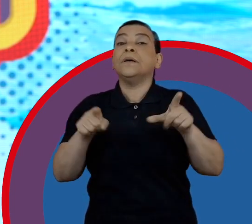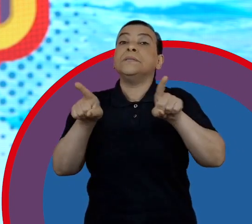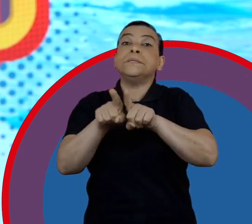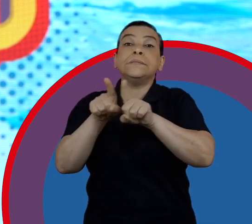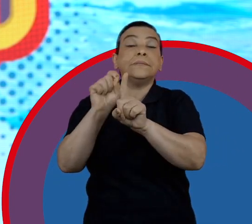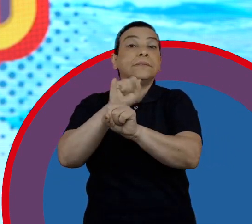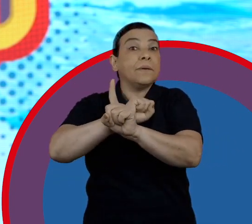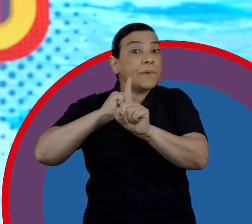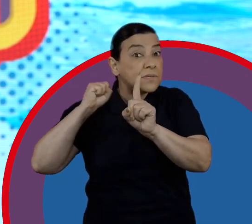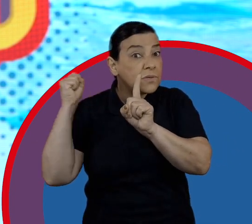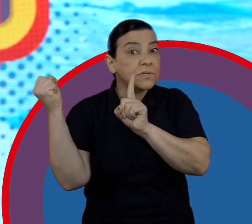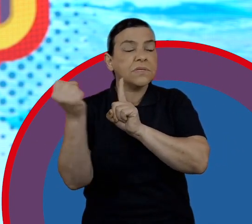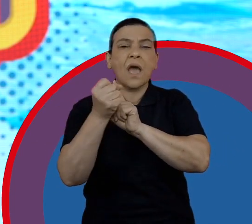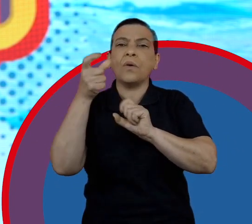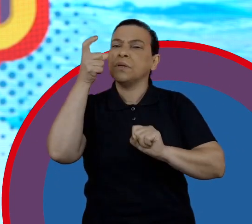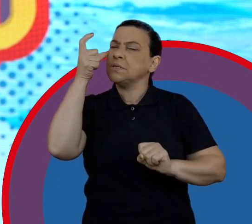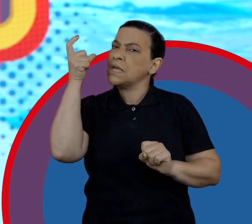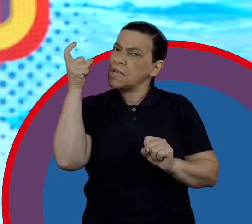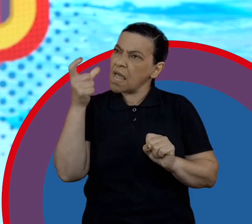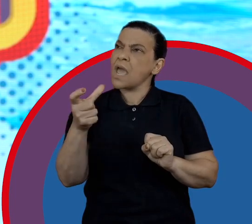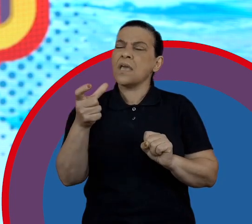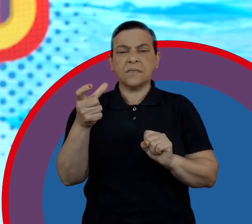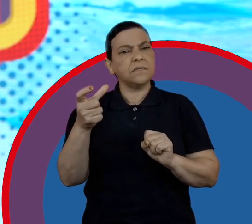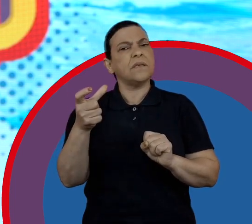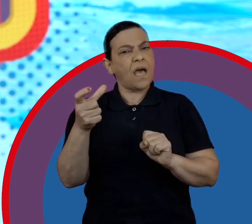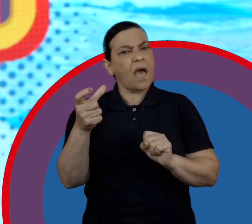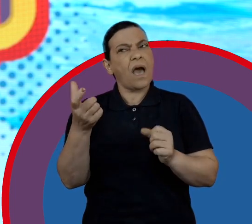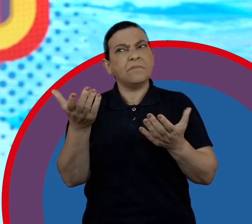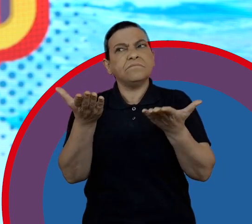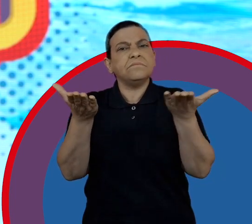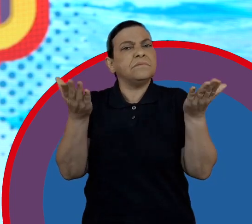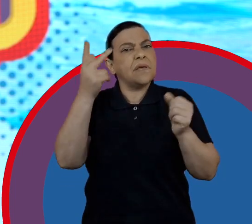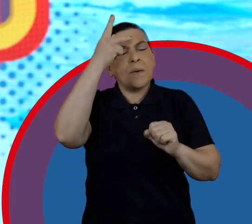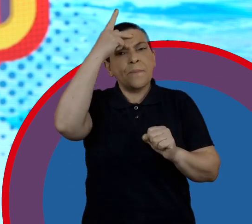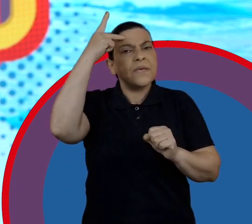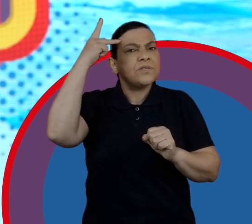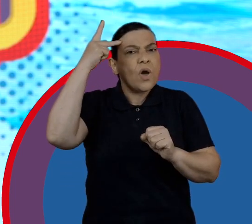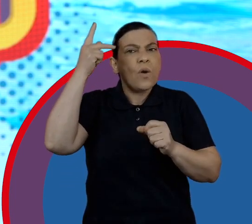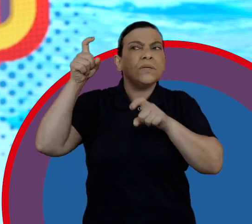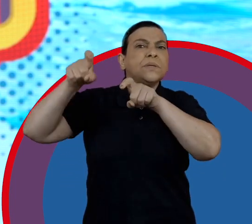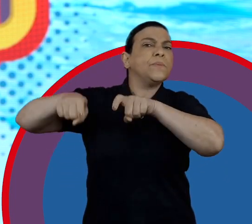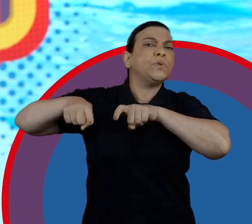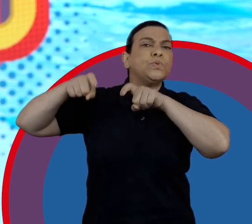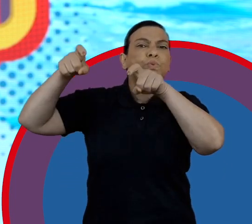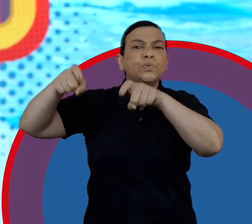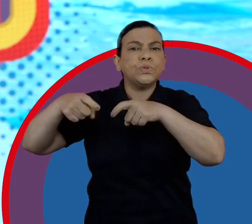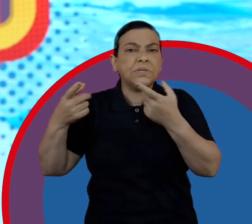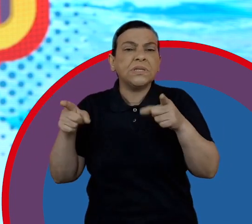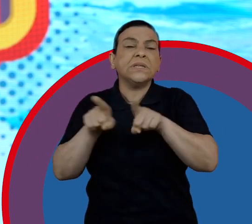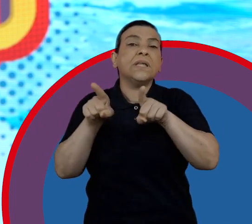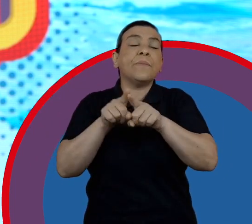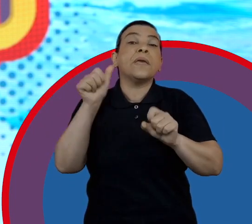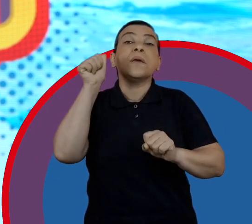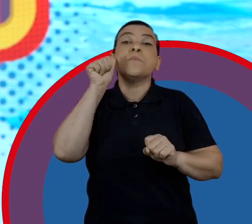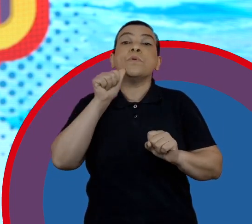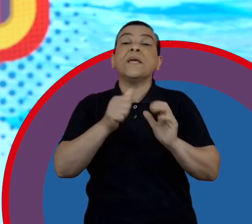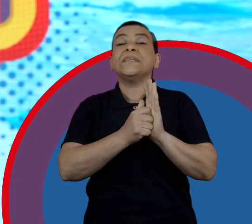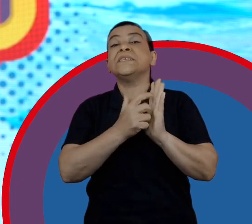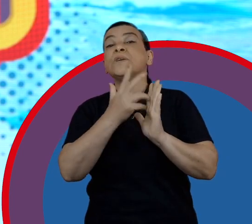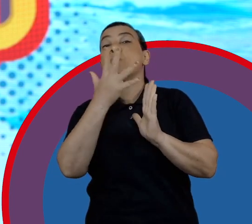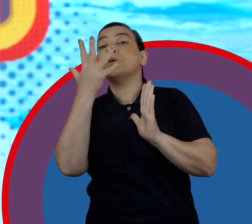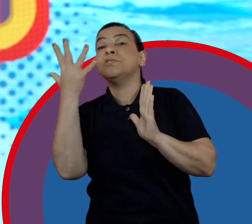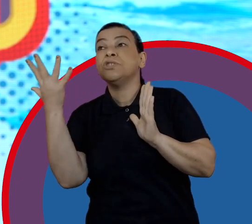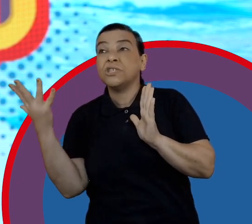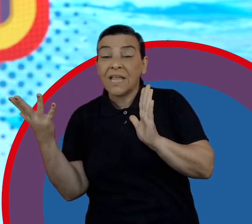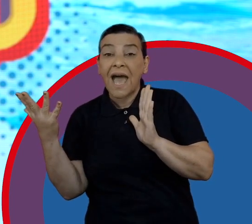olha para o lado social, nosso interesse também é saber quem são essas pessoas que estão produzindo. A quantidade de mulheres que estão liderando